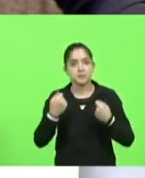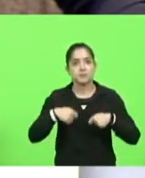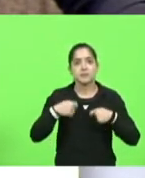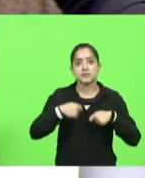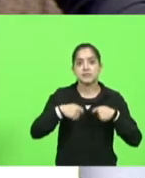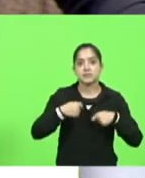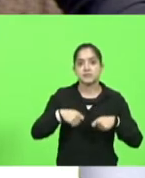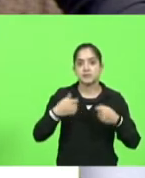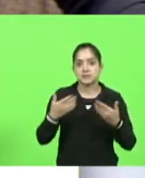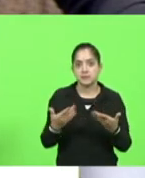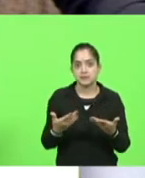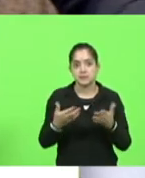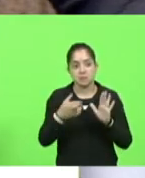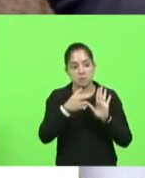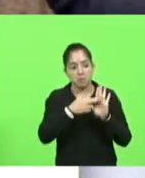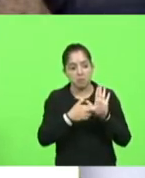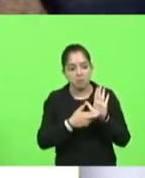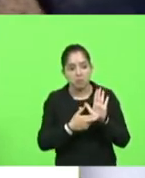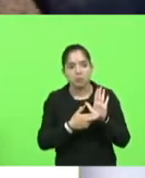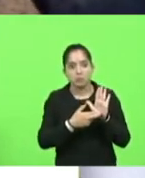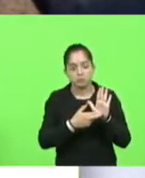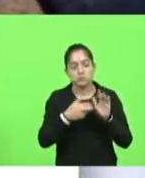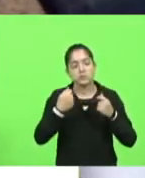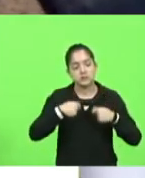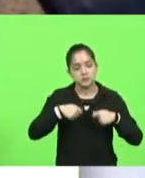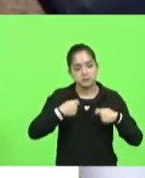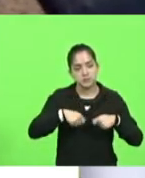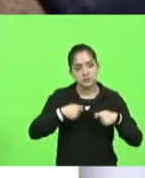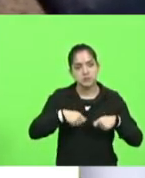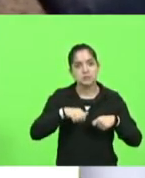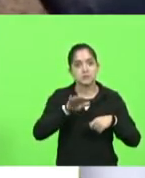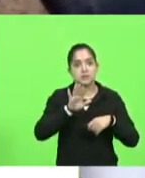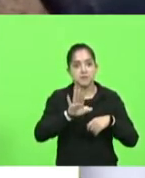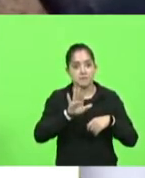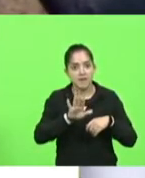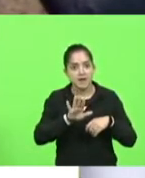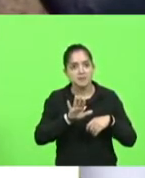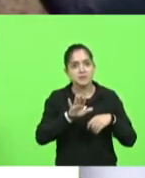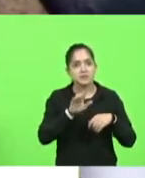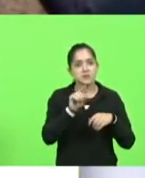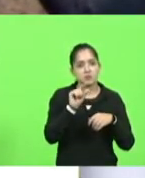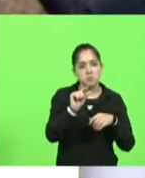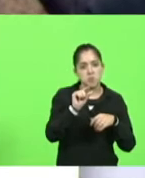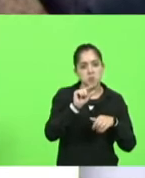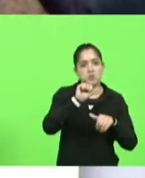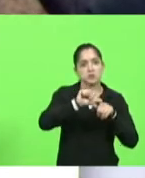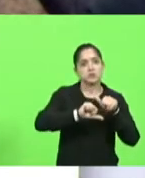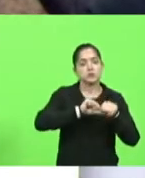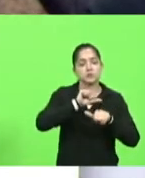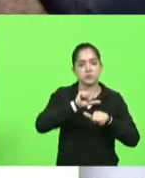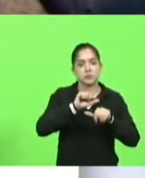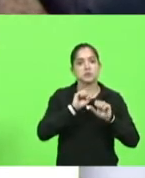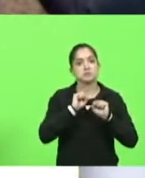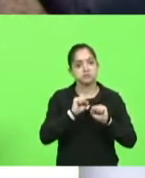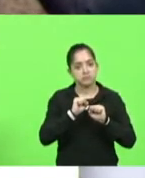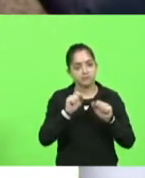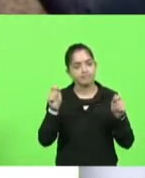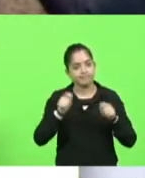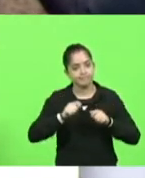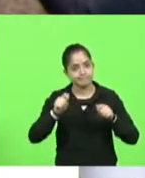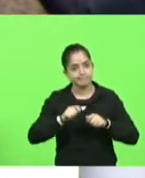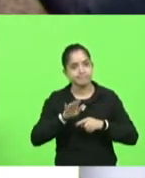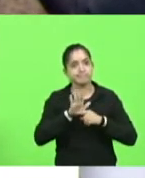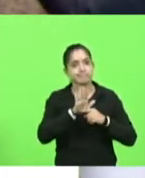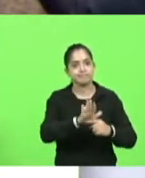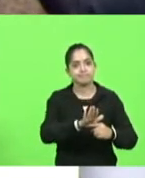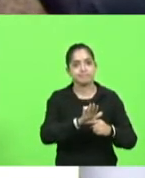grandes medidas sim elas são necessárias mas pequenas medidas pontuais também podem ajudar muito como por